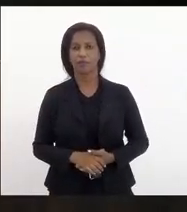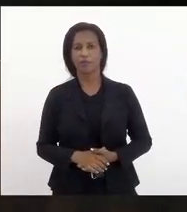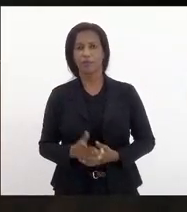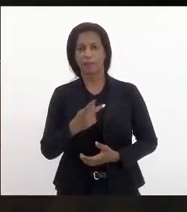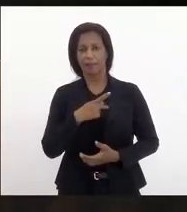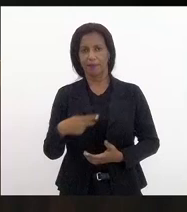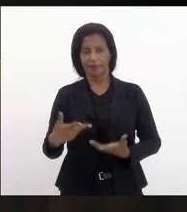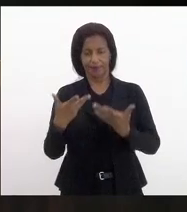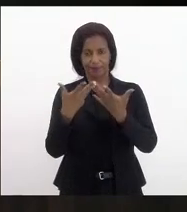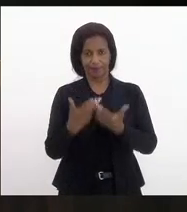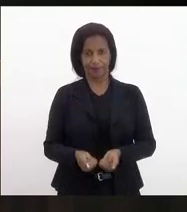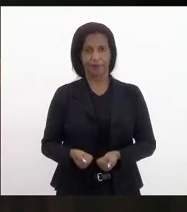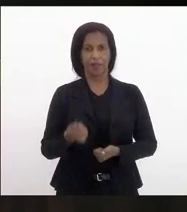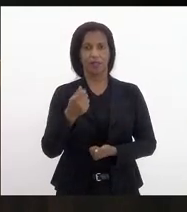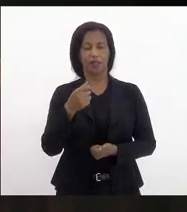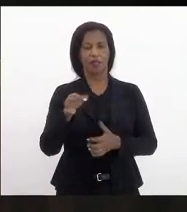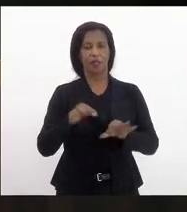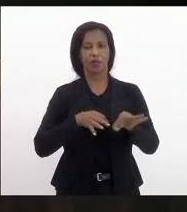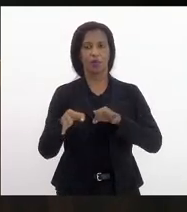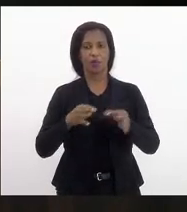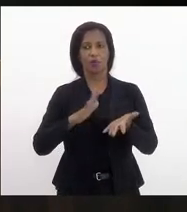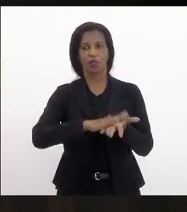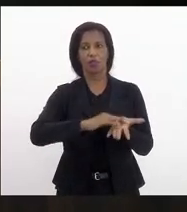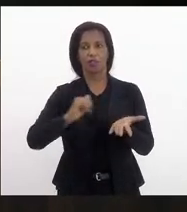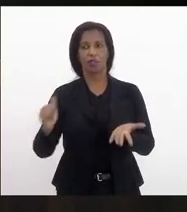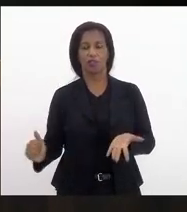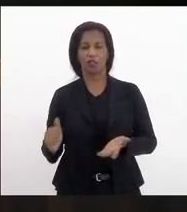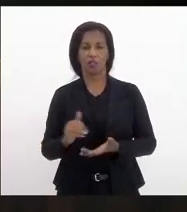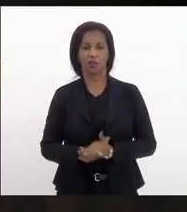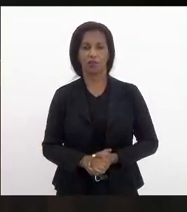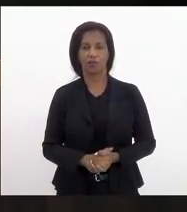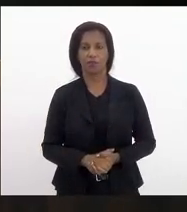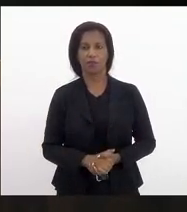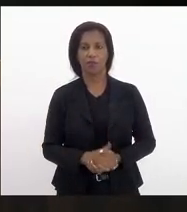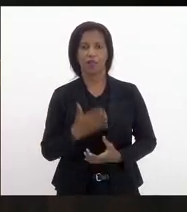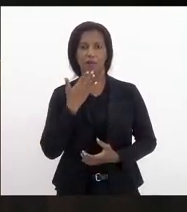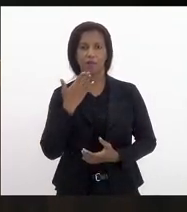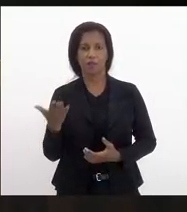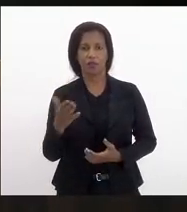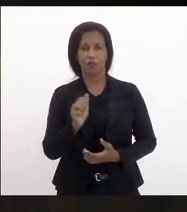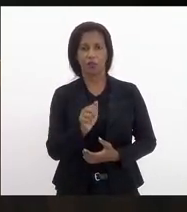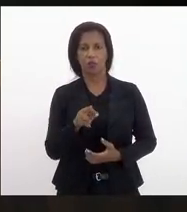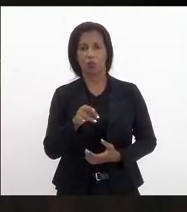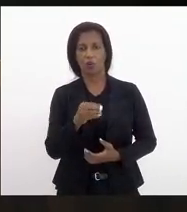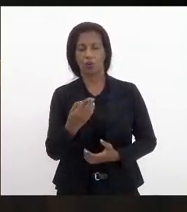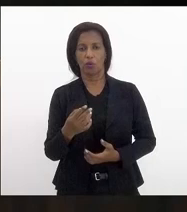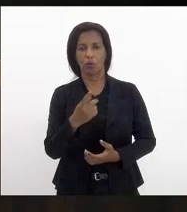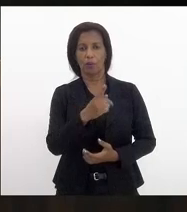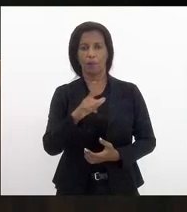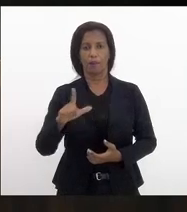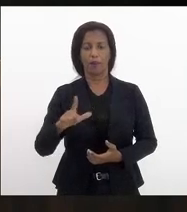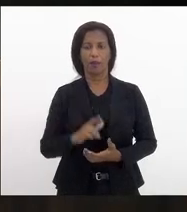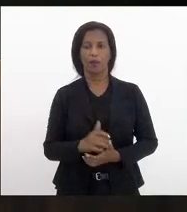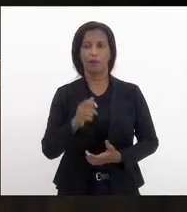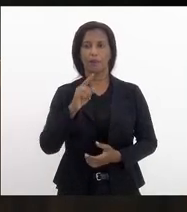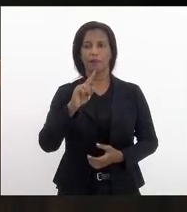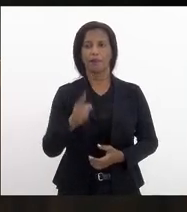pedido de vossa excelência e o projeto é retirado de pauta a pedido do autor. Projeto de lei número